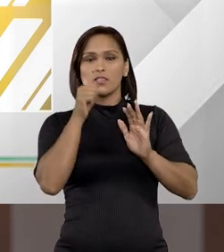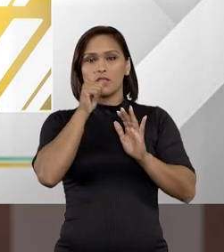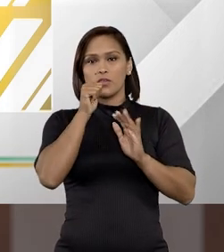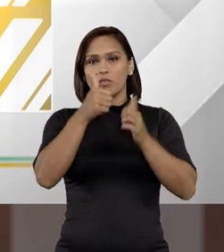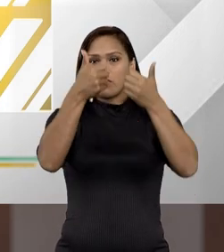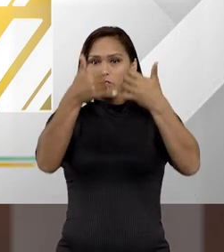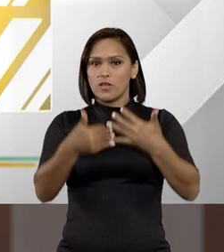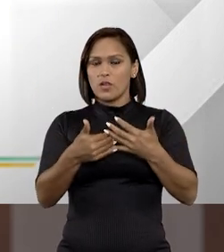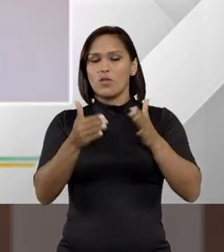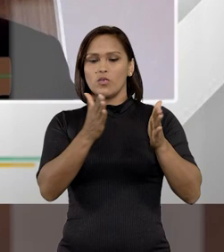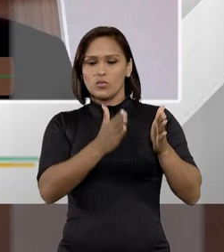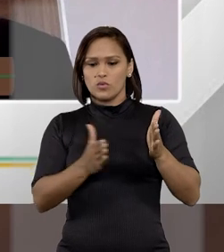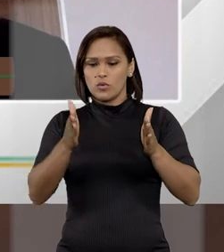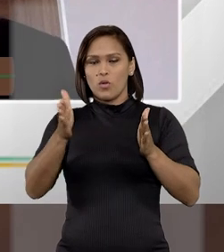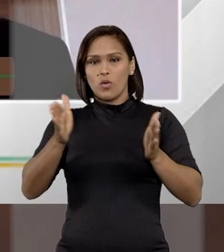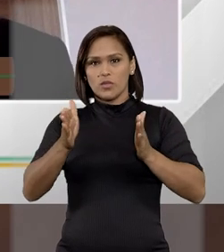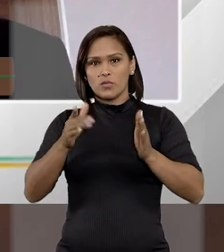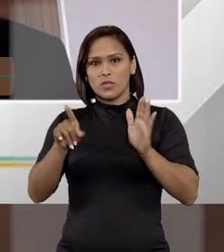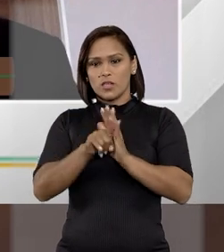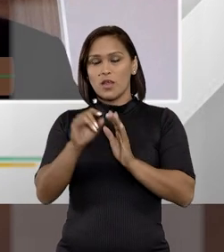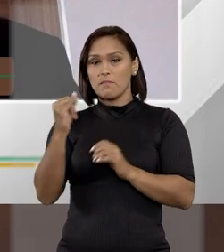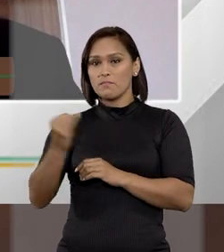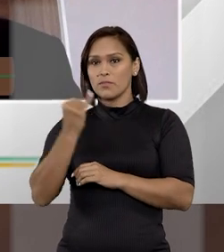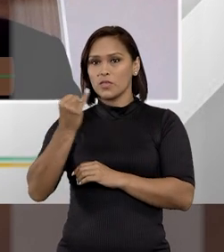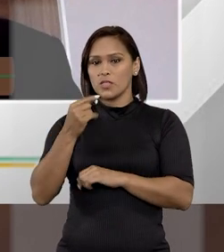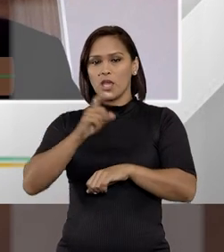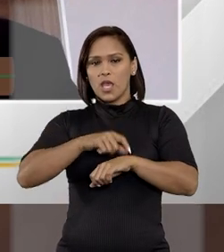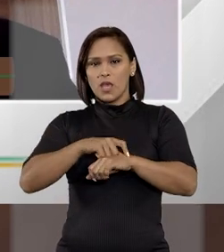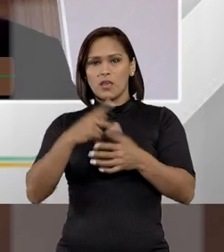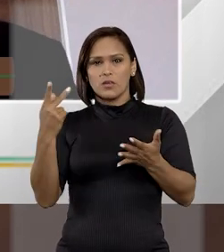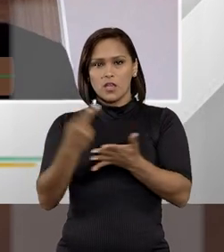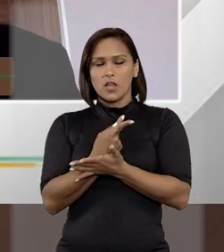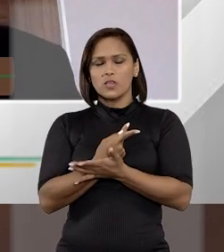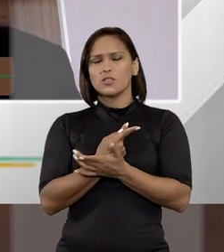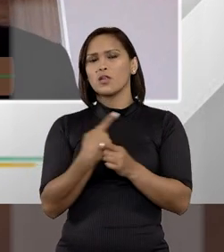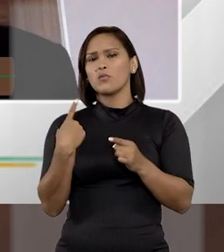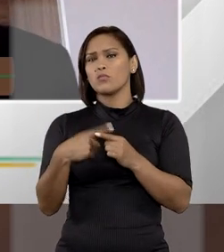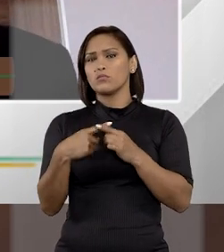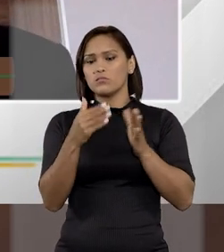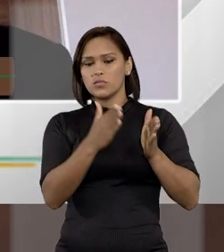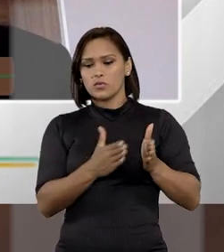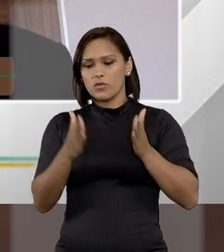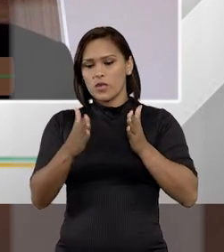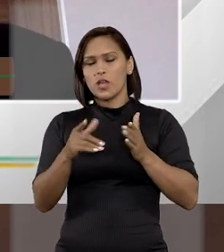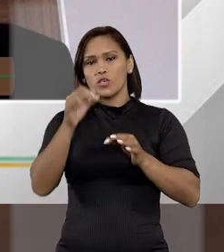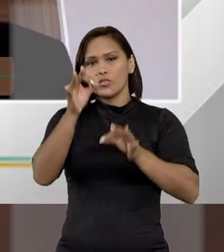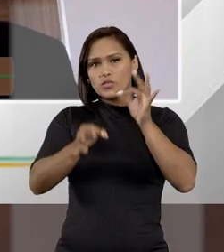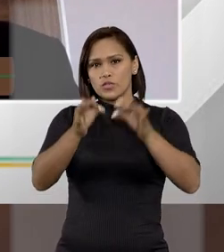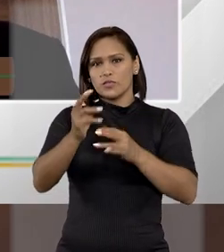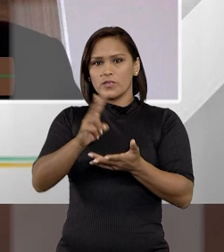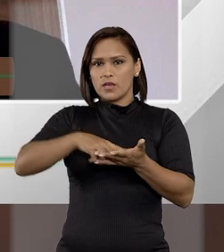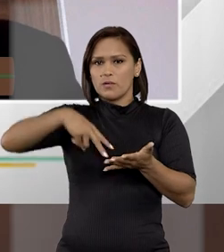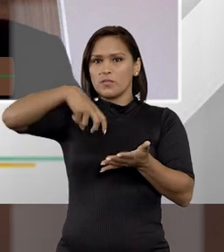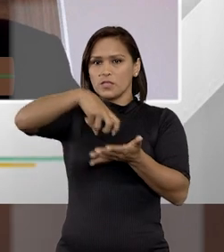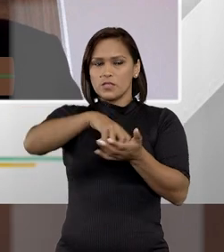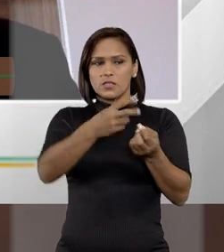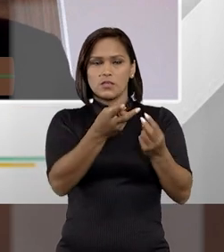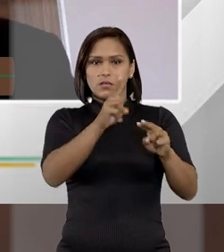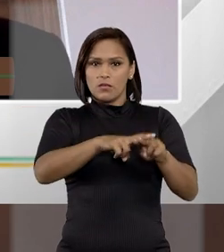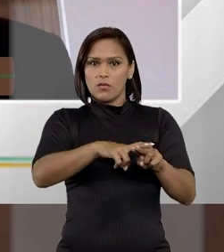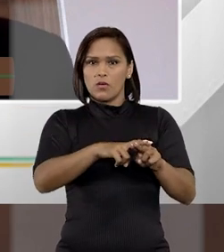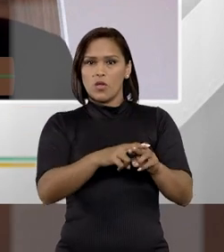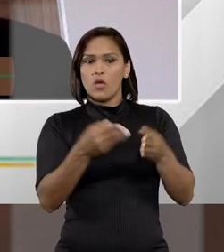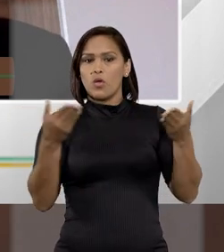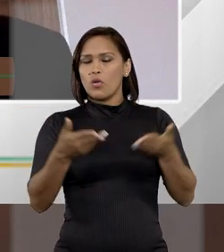a doutora Ilana falou, a questão da contemporaneidade, isso aí é fundamental, né? Tem que existir, então, um fato contemporâneo a justificar a prisão. Nós não